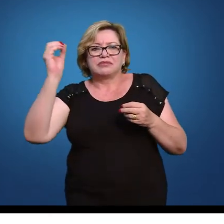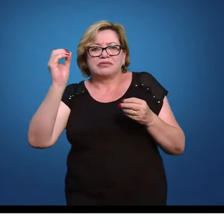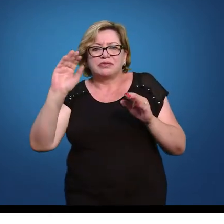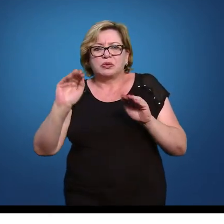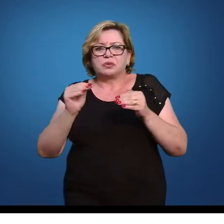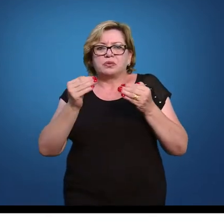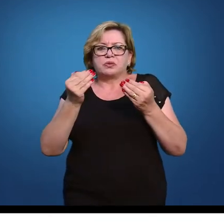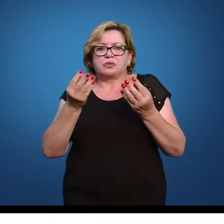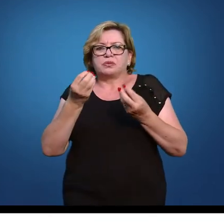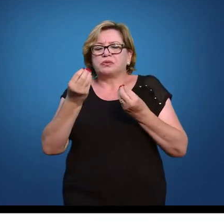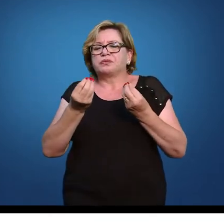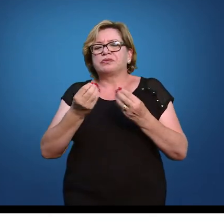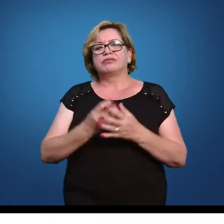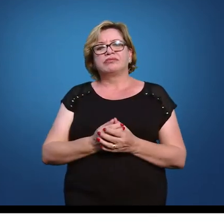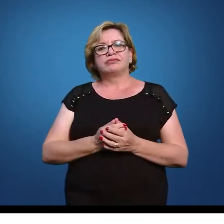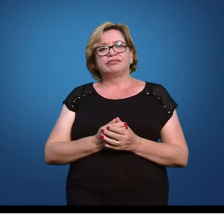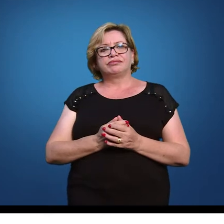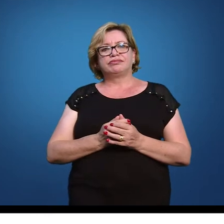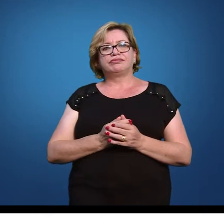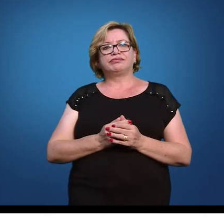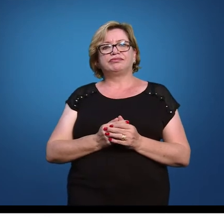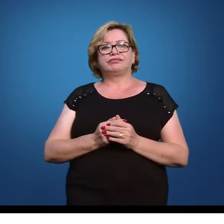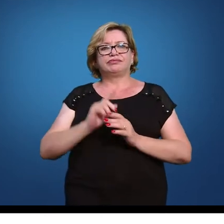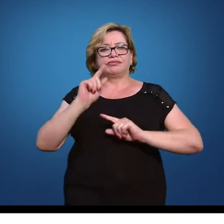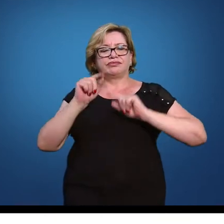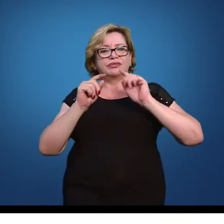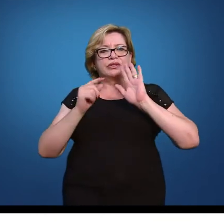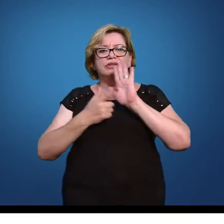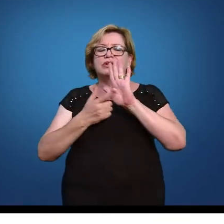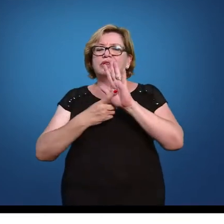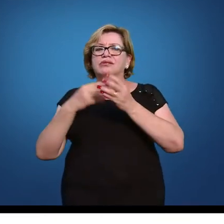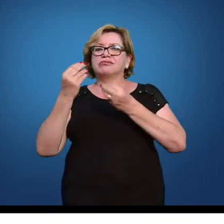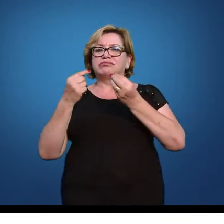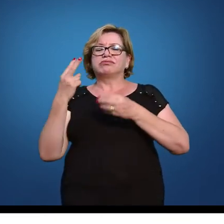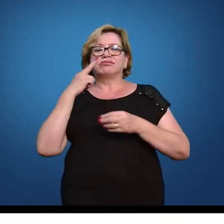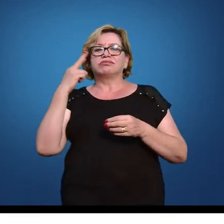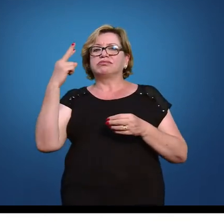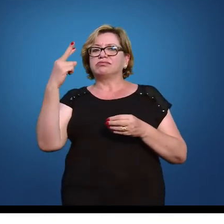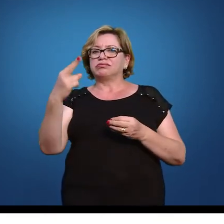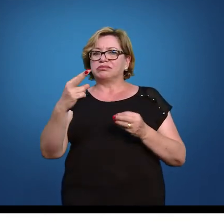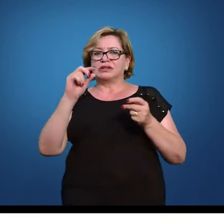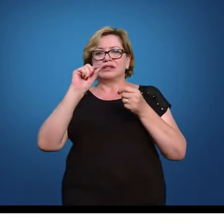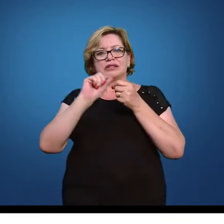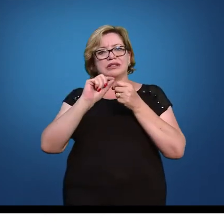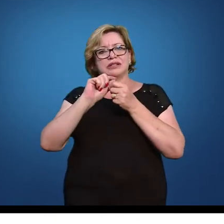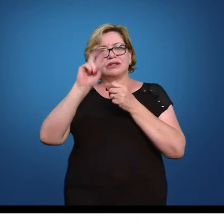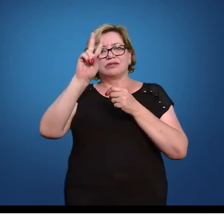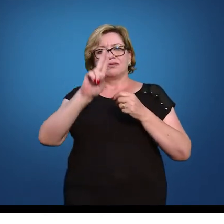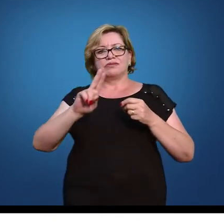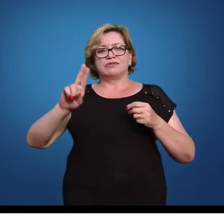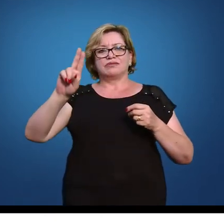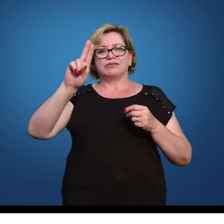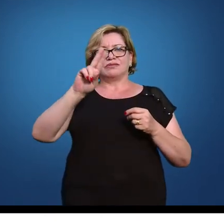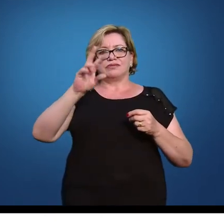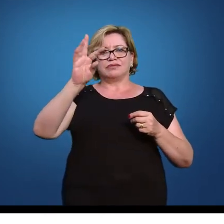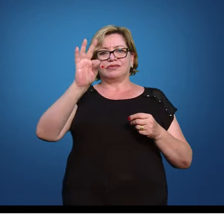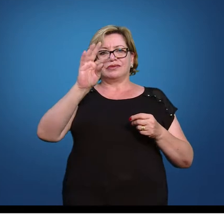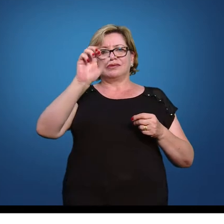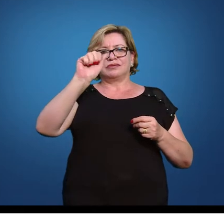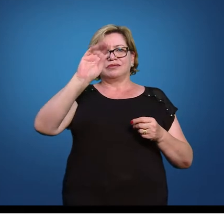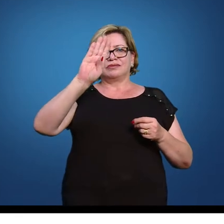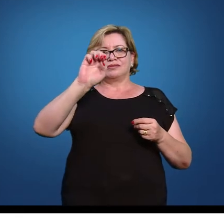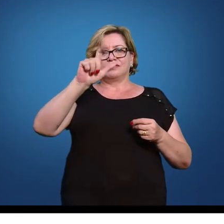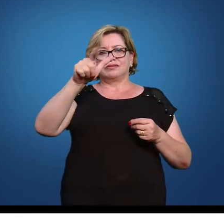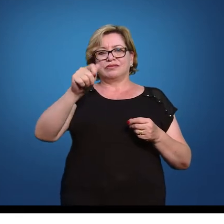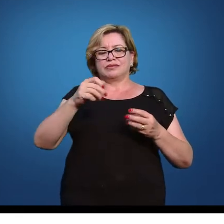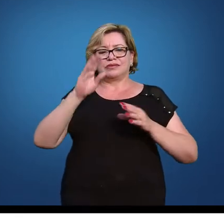qual o limite que te interessa então aqui eu coloquei dessa forma para a gente usar a tabela de todas as